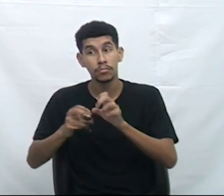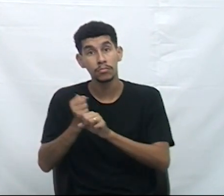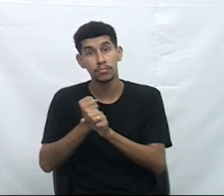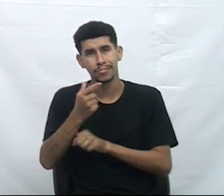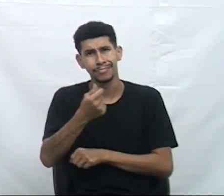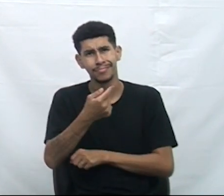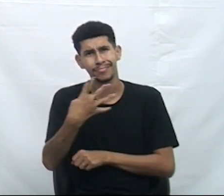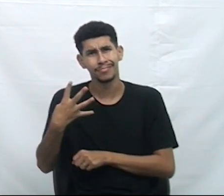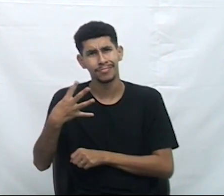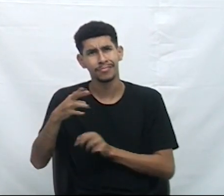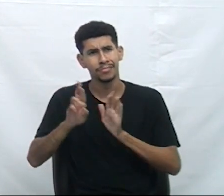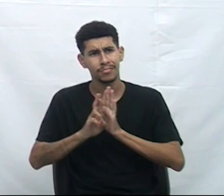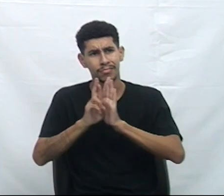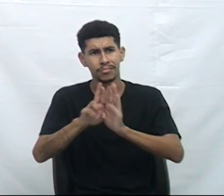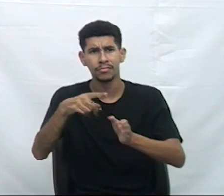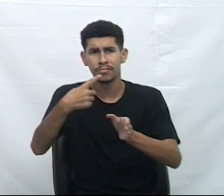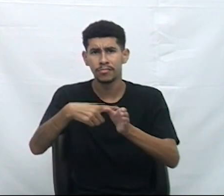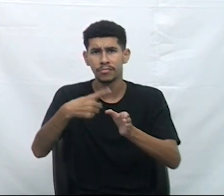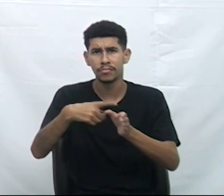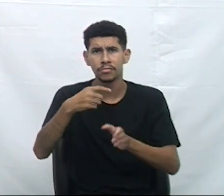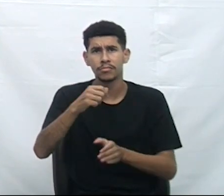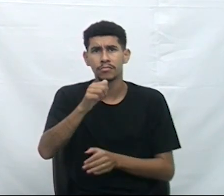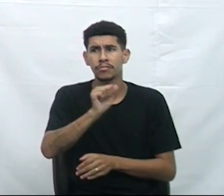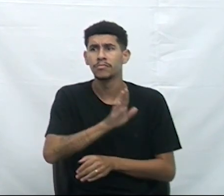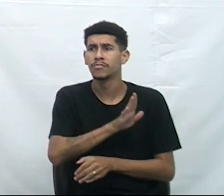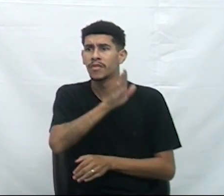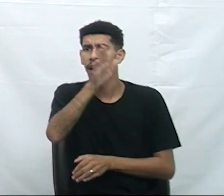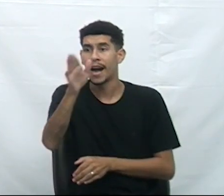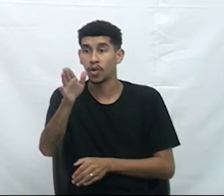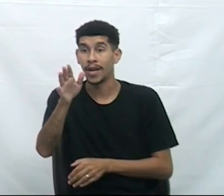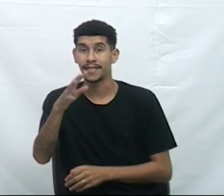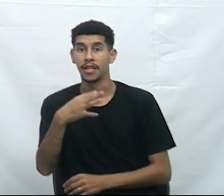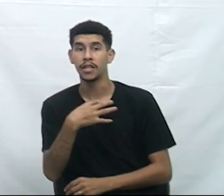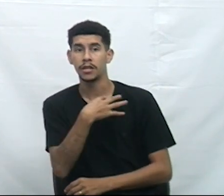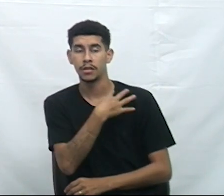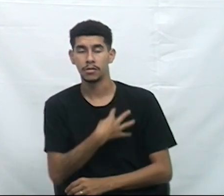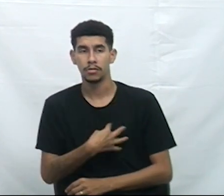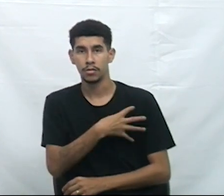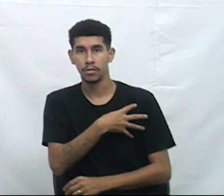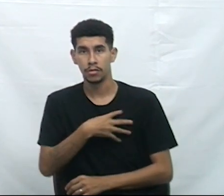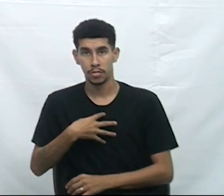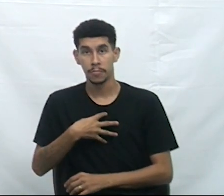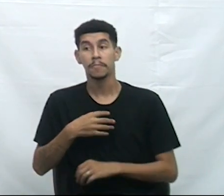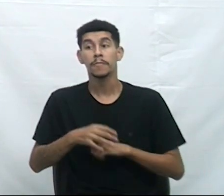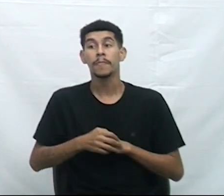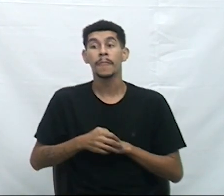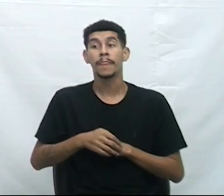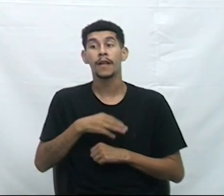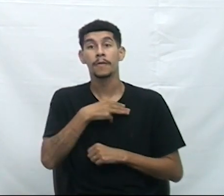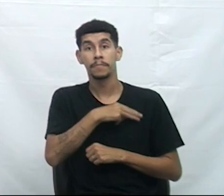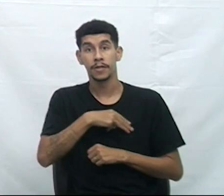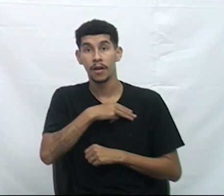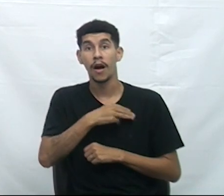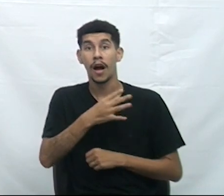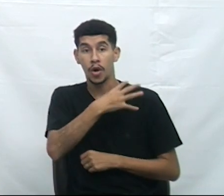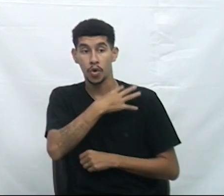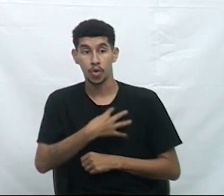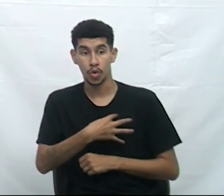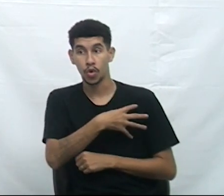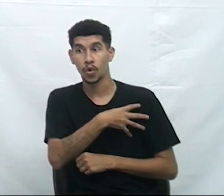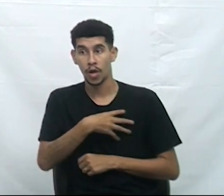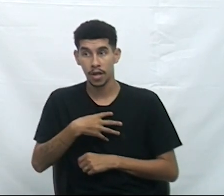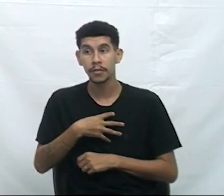representação do município à Croácia. A missão à Croácia é justificada pelo intercâmbio